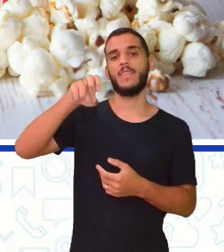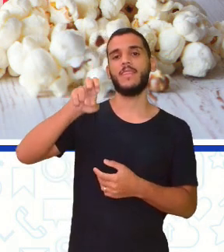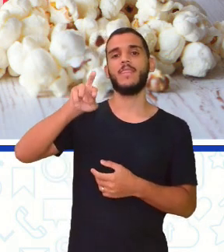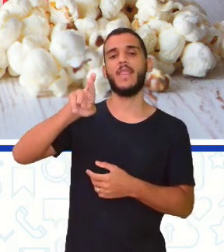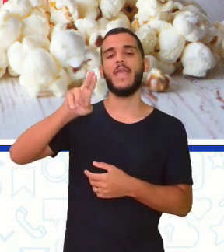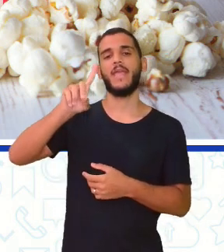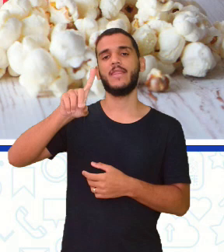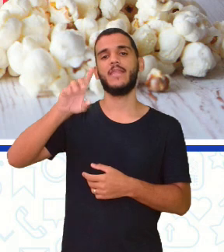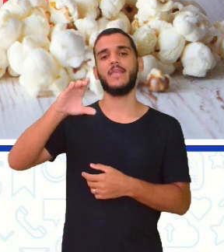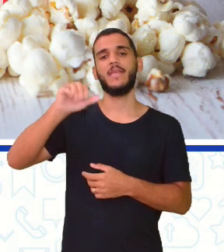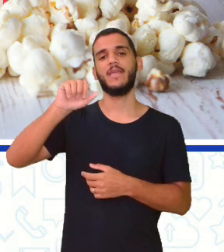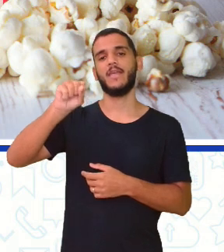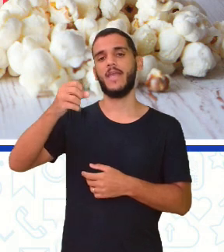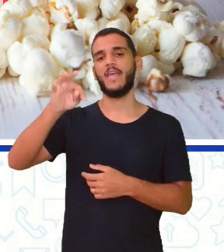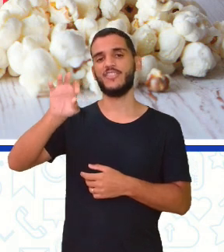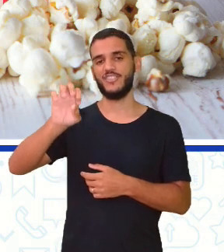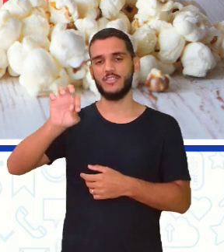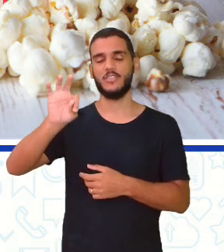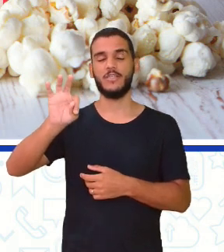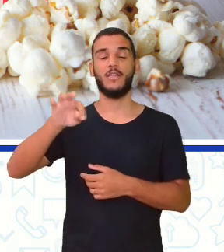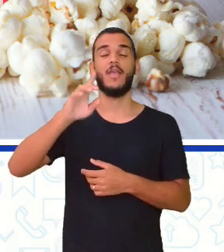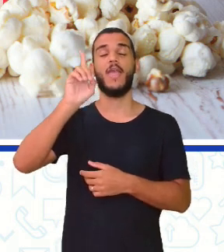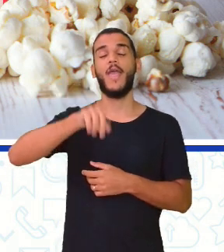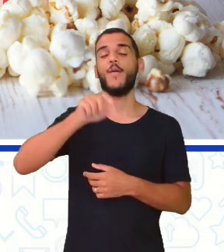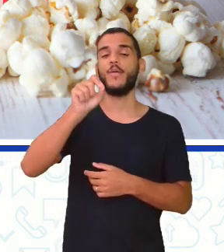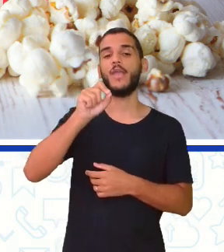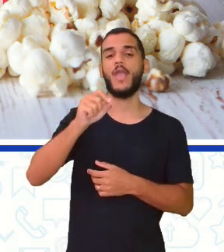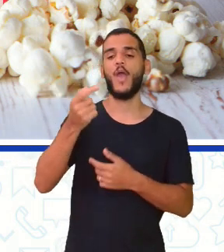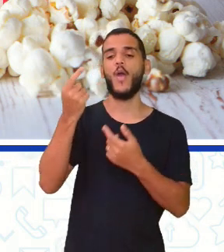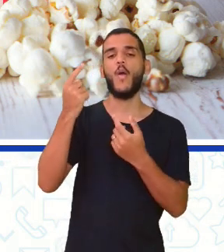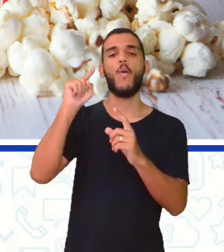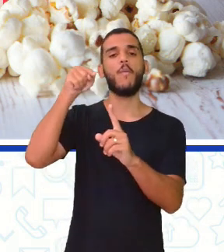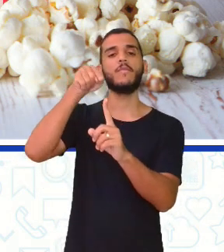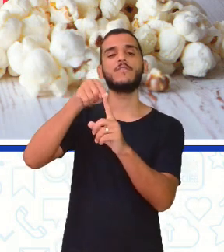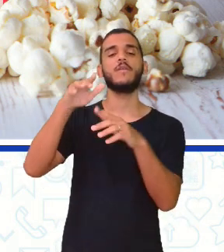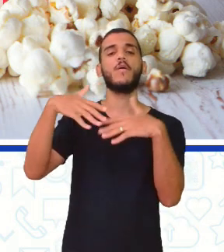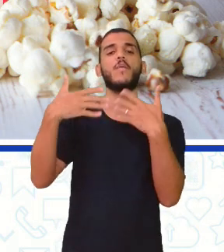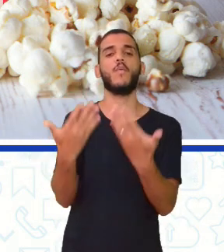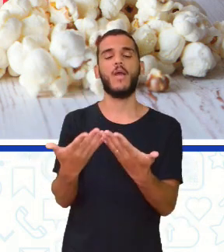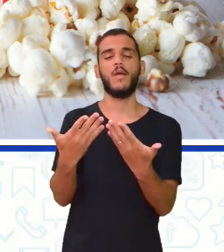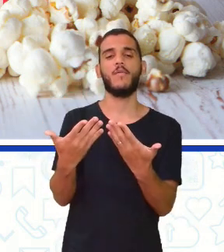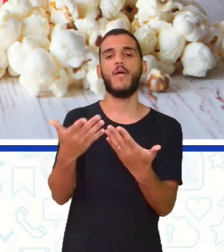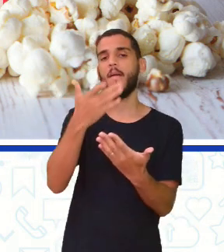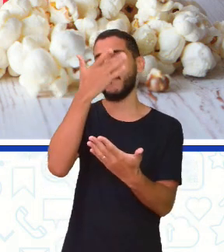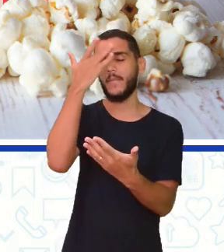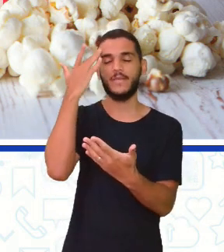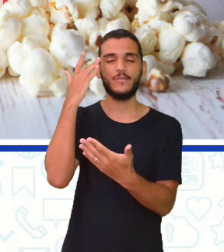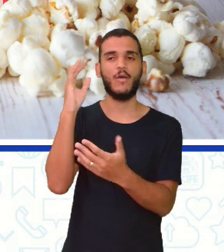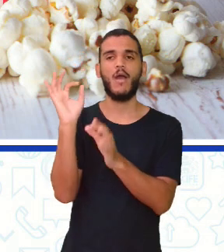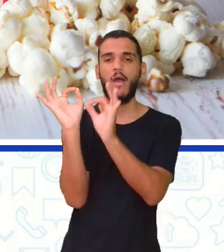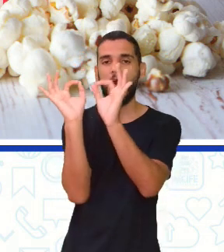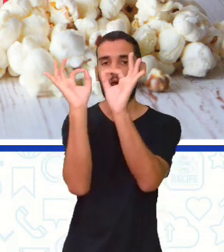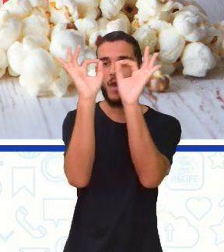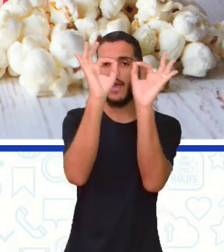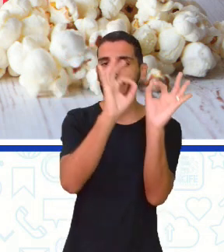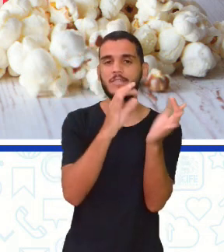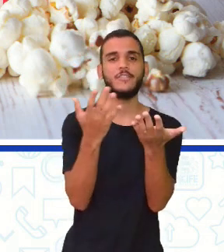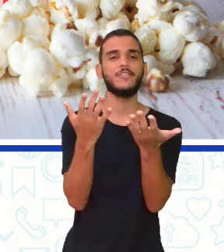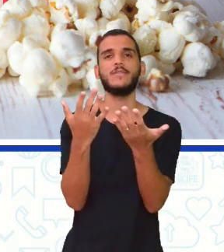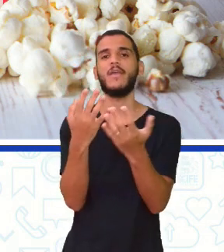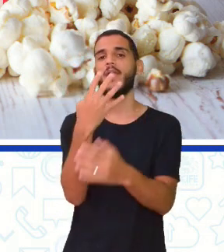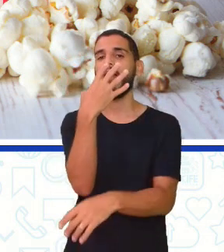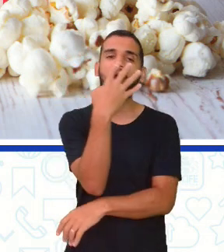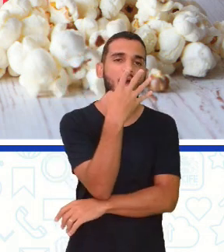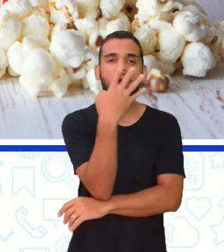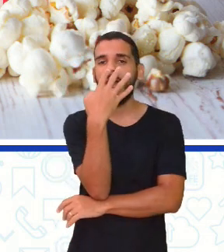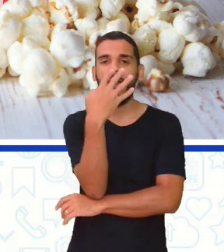E eles nada mais são do que podcasts que têm como objetivo entreter o público. Nem sempre a ideia de entreter